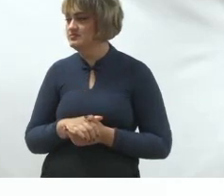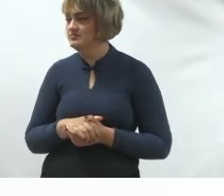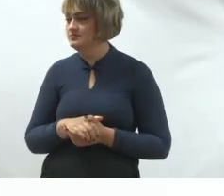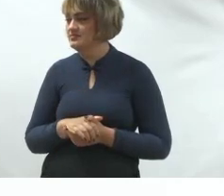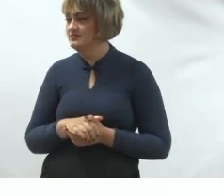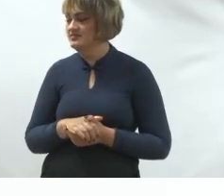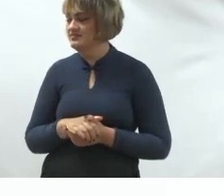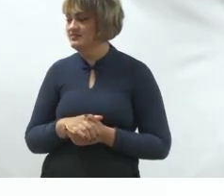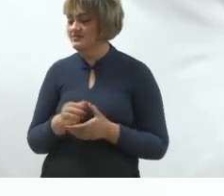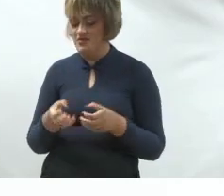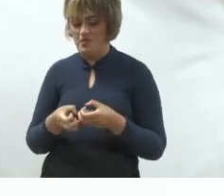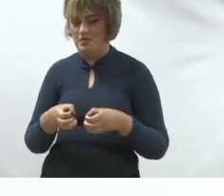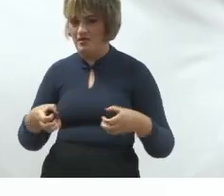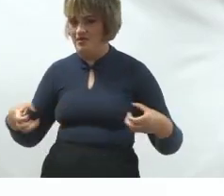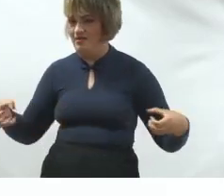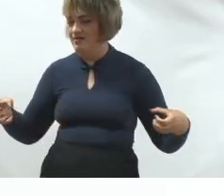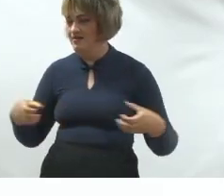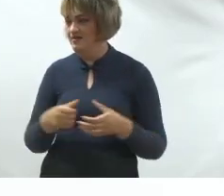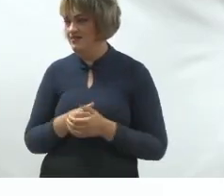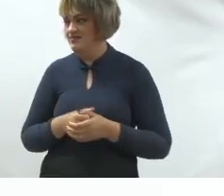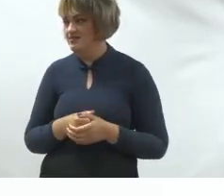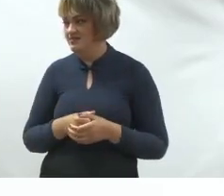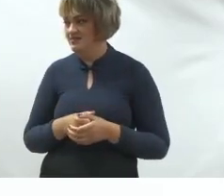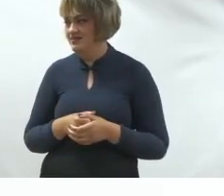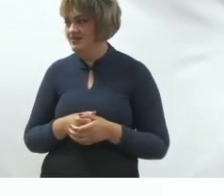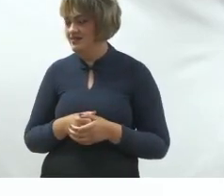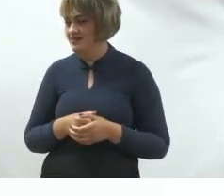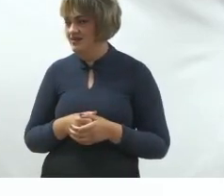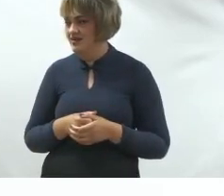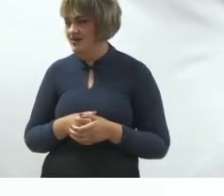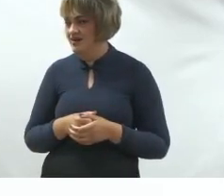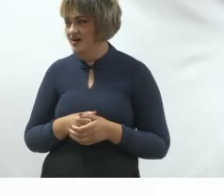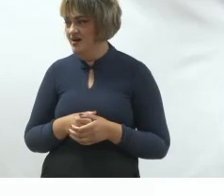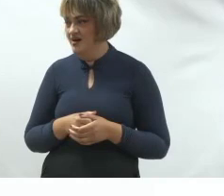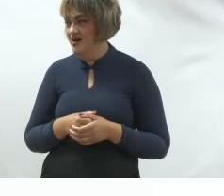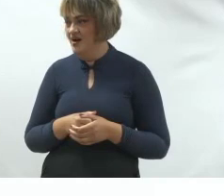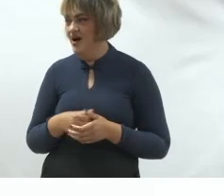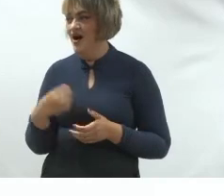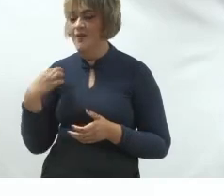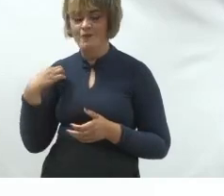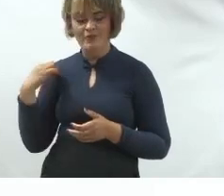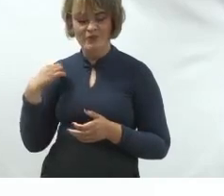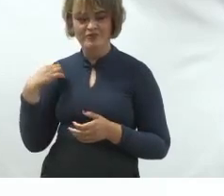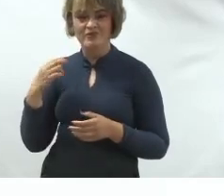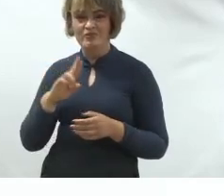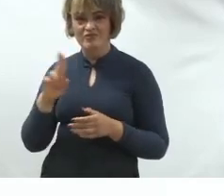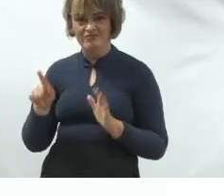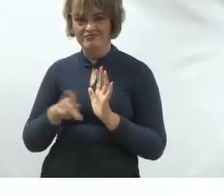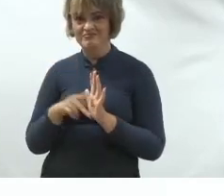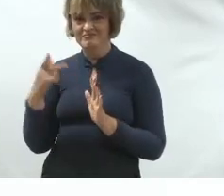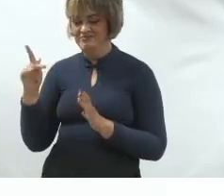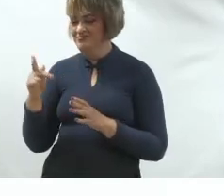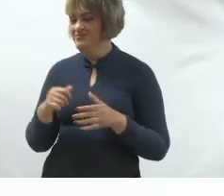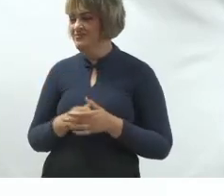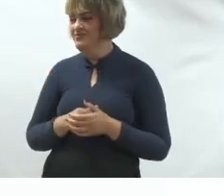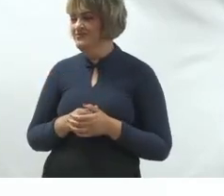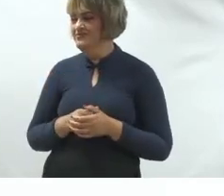pegaminho história do Vascão camisa personalizada abri aí